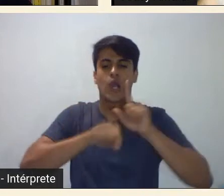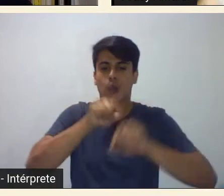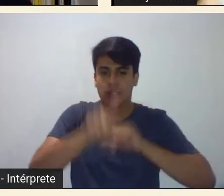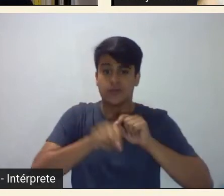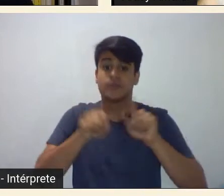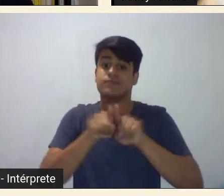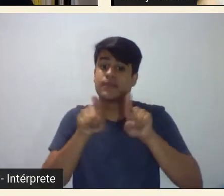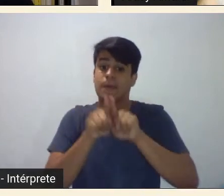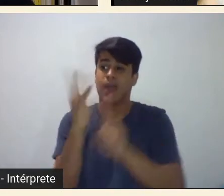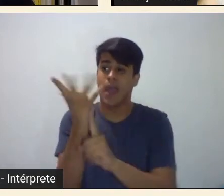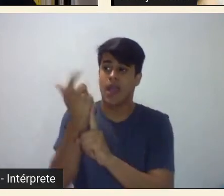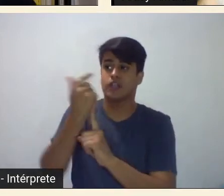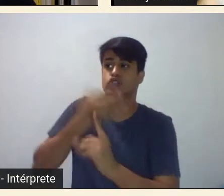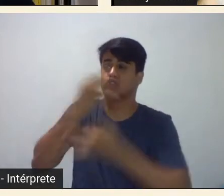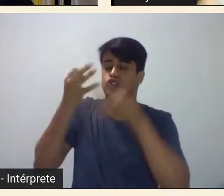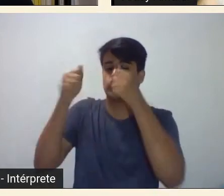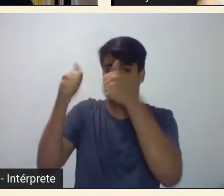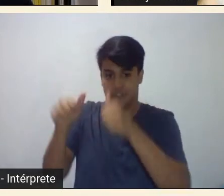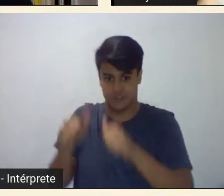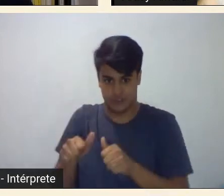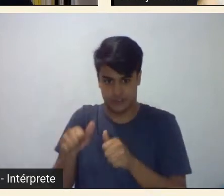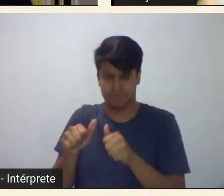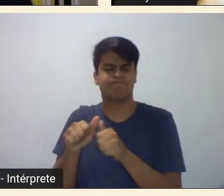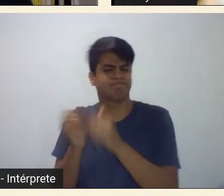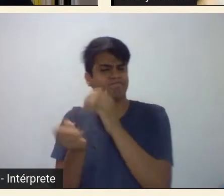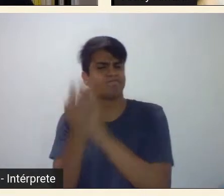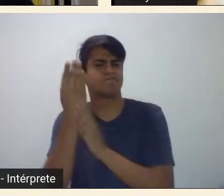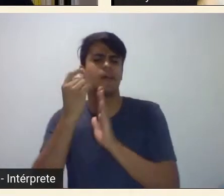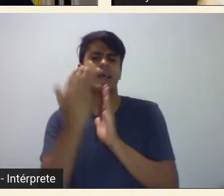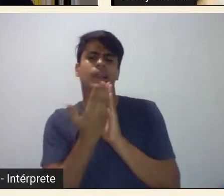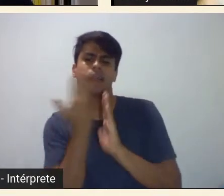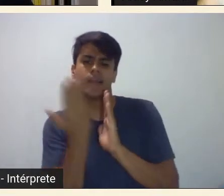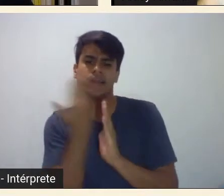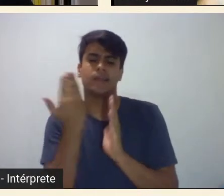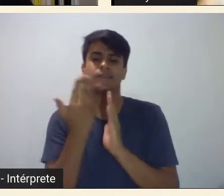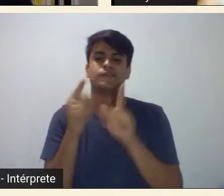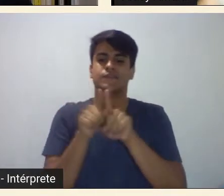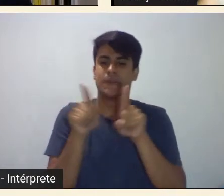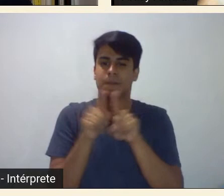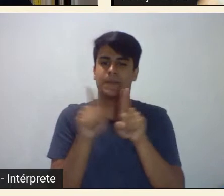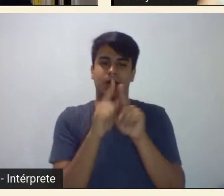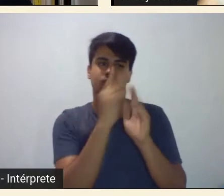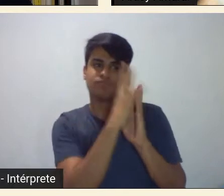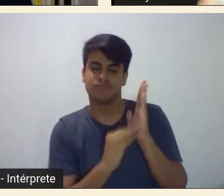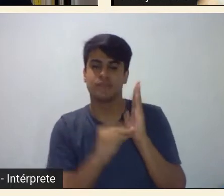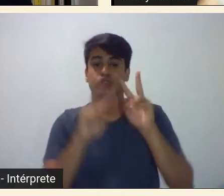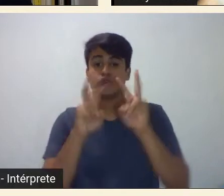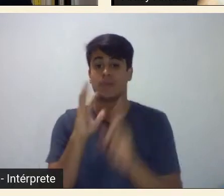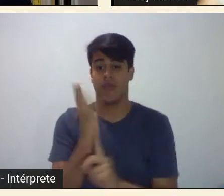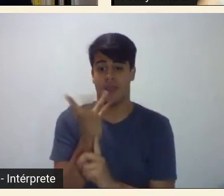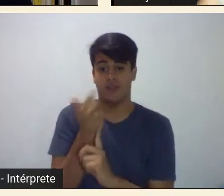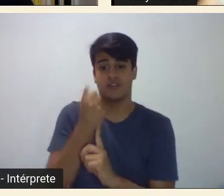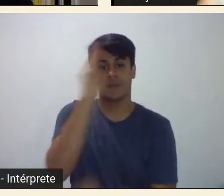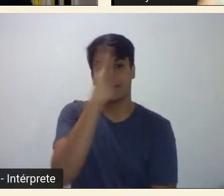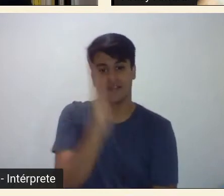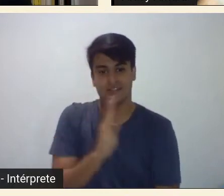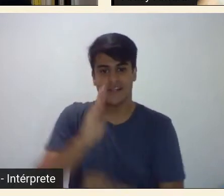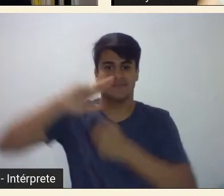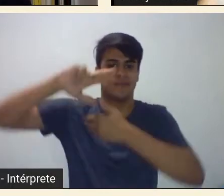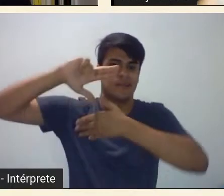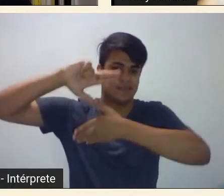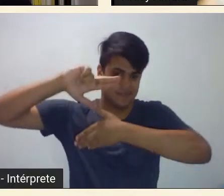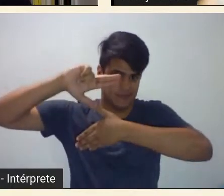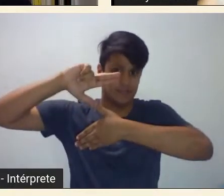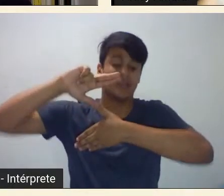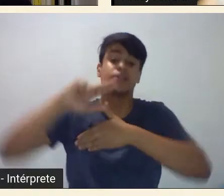arte autora de livros e ensaios sobre a arte brasileira e latino-americana como Artes Plásticas